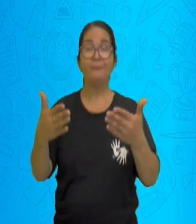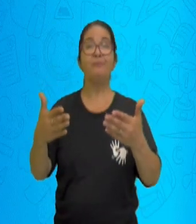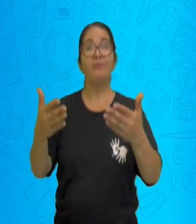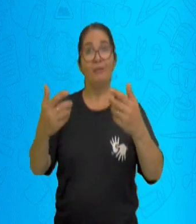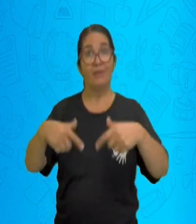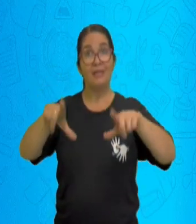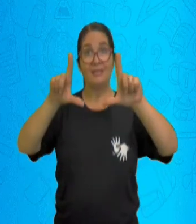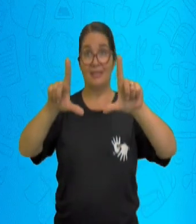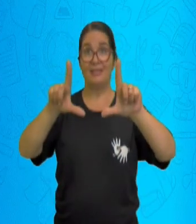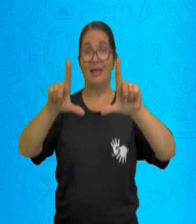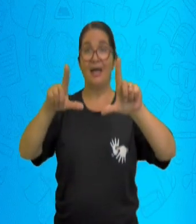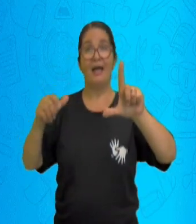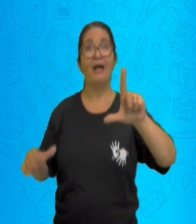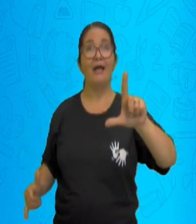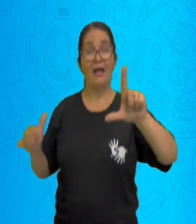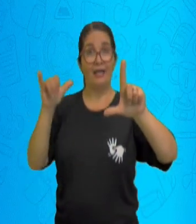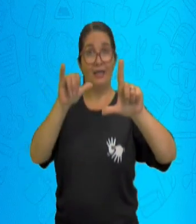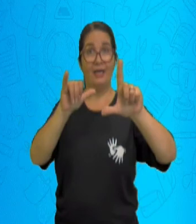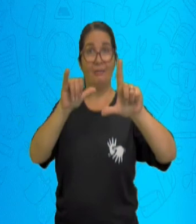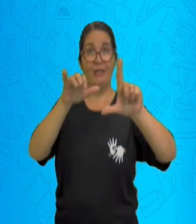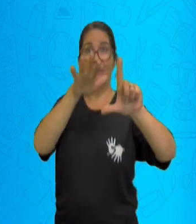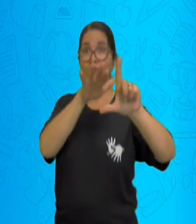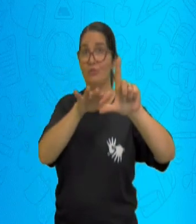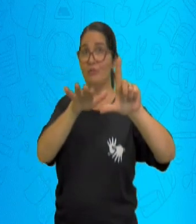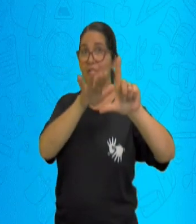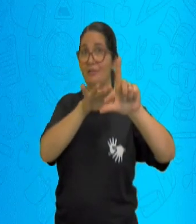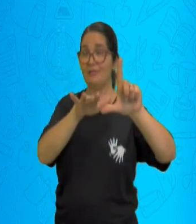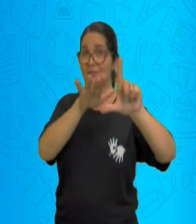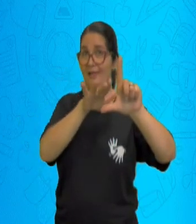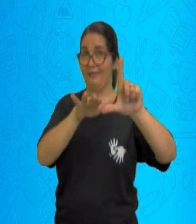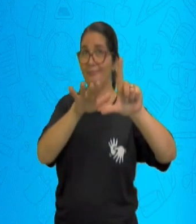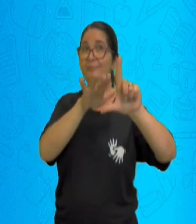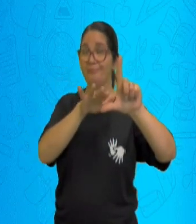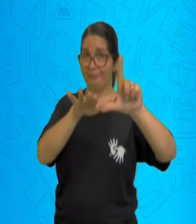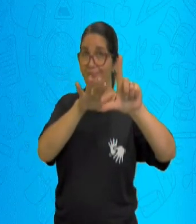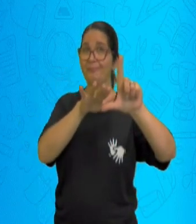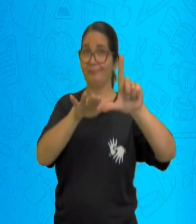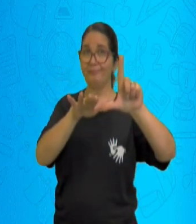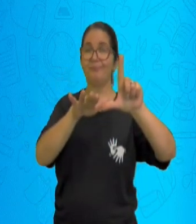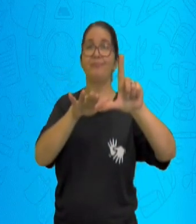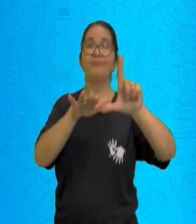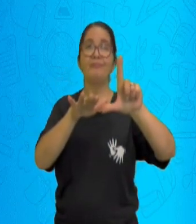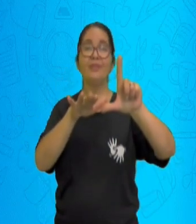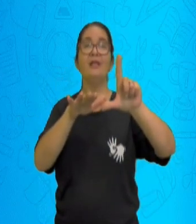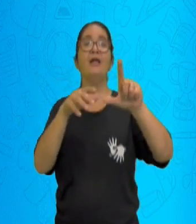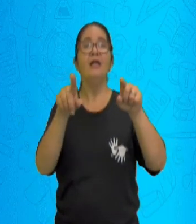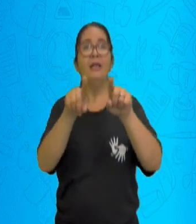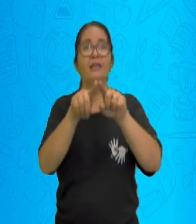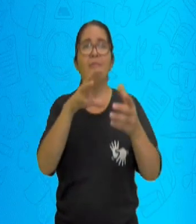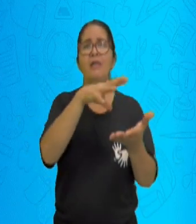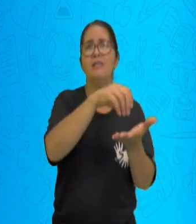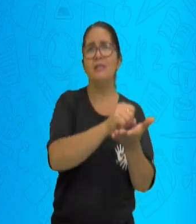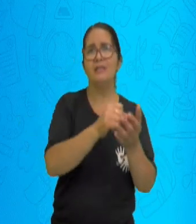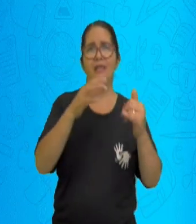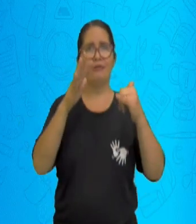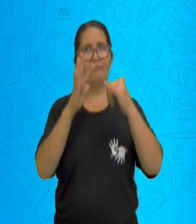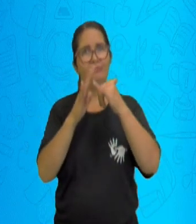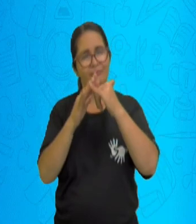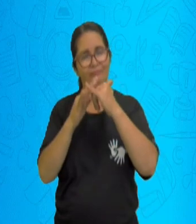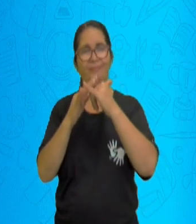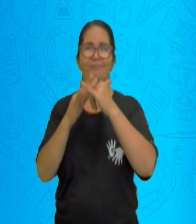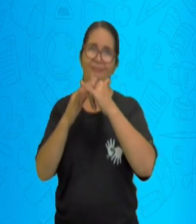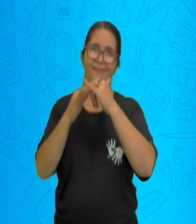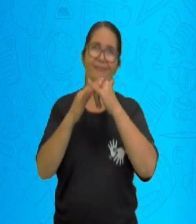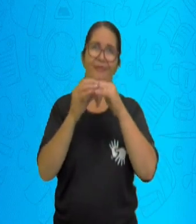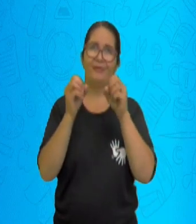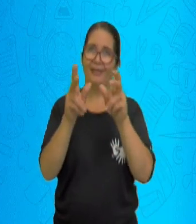SMEDGV, basta apontar a câmera do seu celular na imagem que aparece no canto da tela e se inscreva em nosso canal, no YouTube